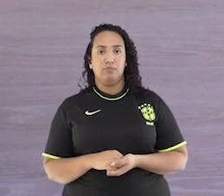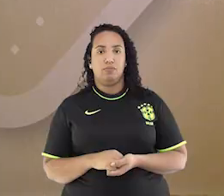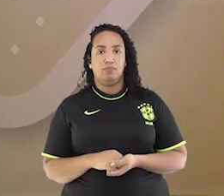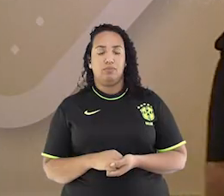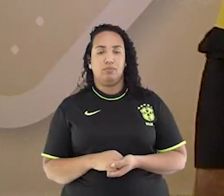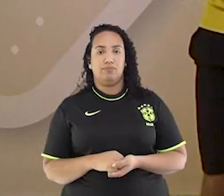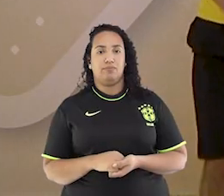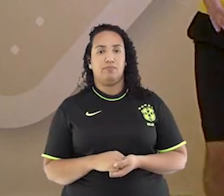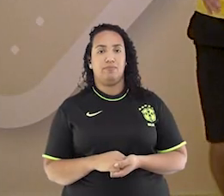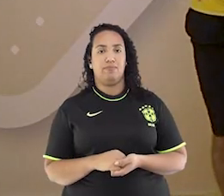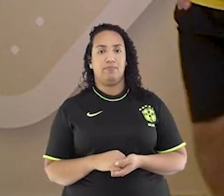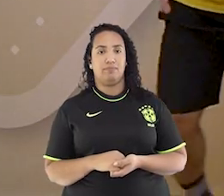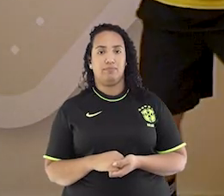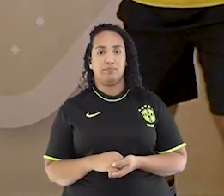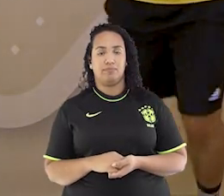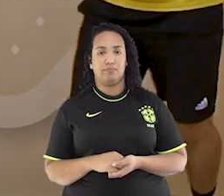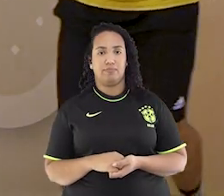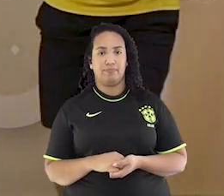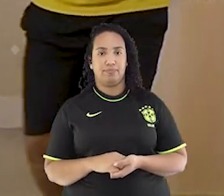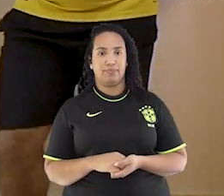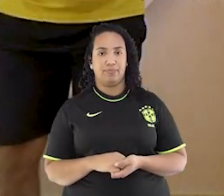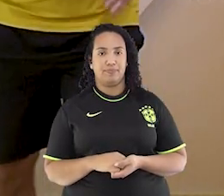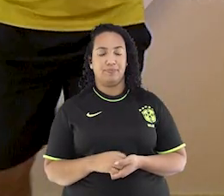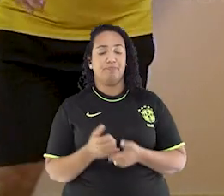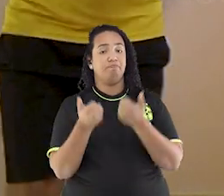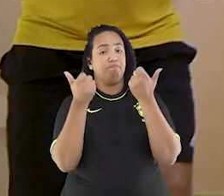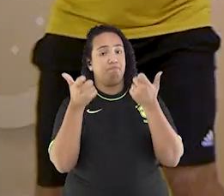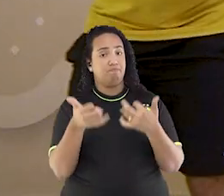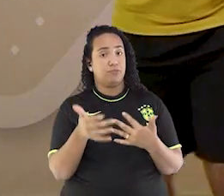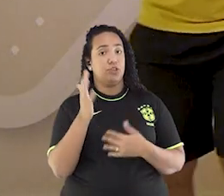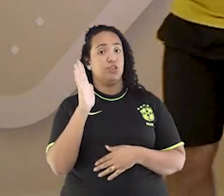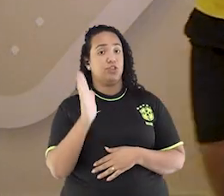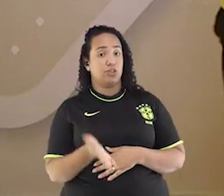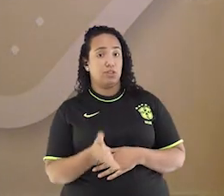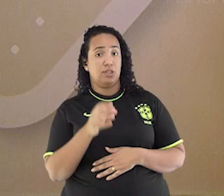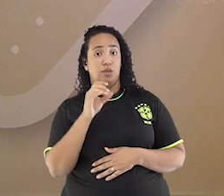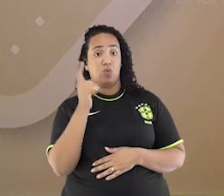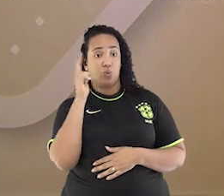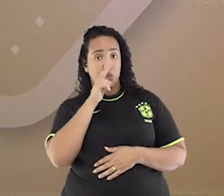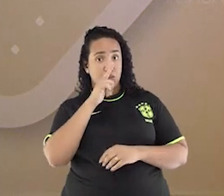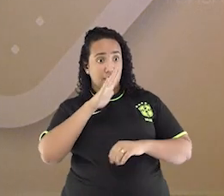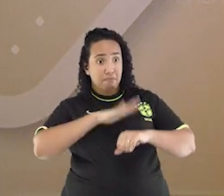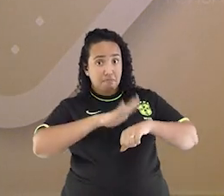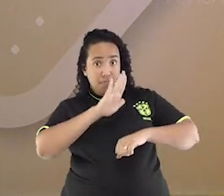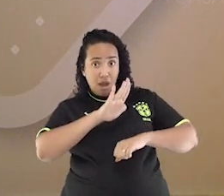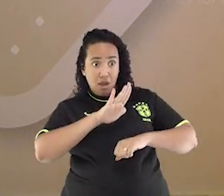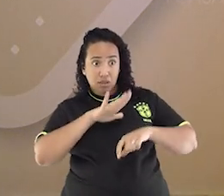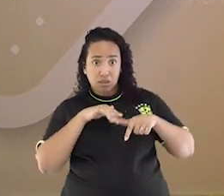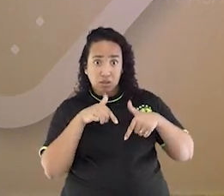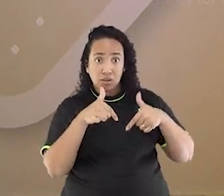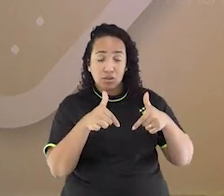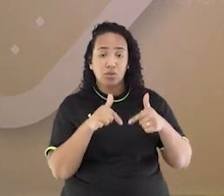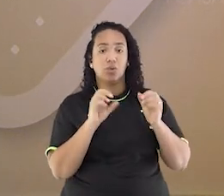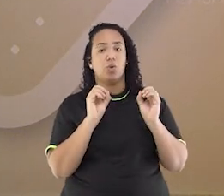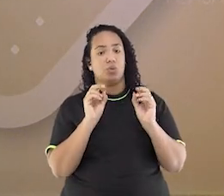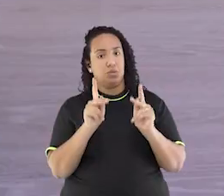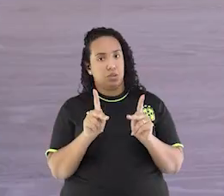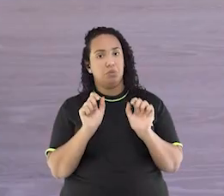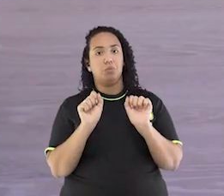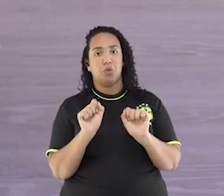Como já foi falado. Ah, eu consigo fazer mais. Beleza. Passa para a nova série.